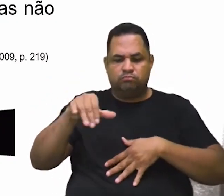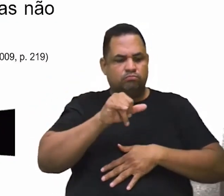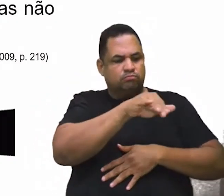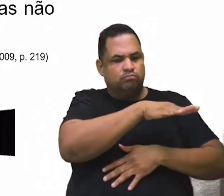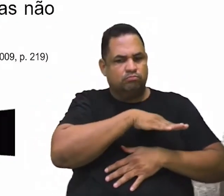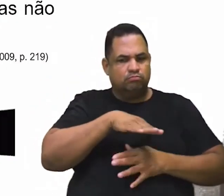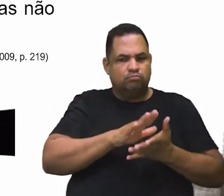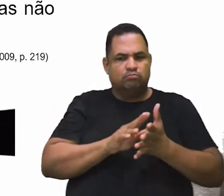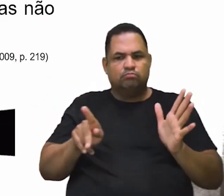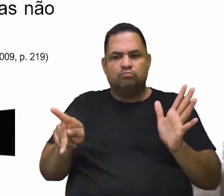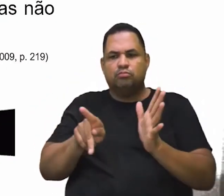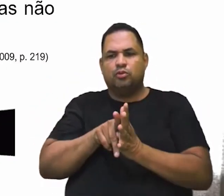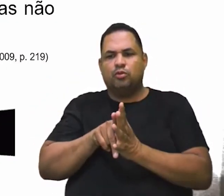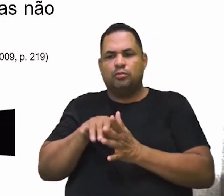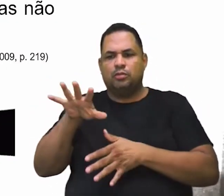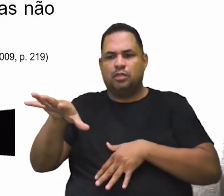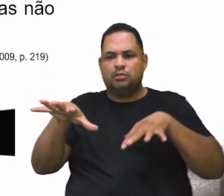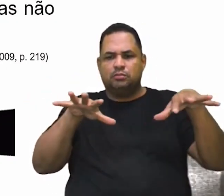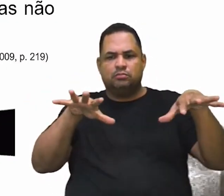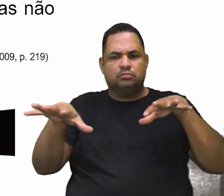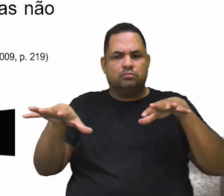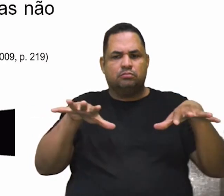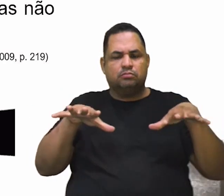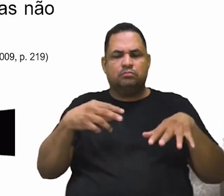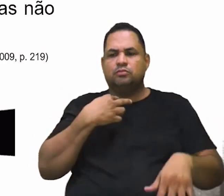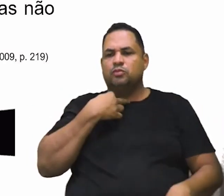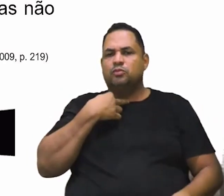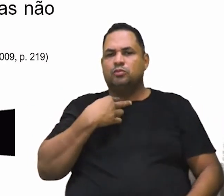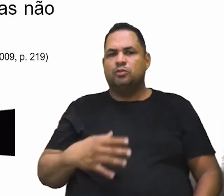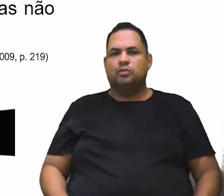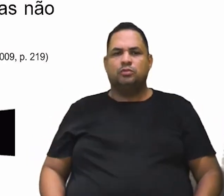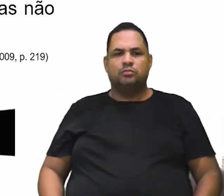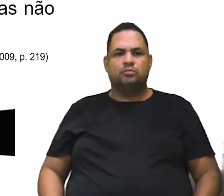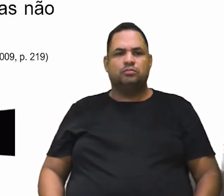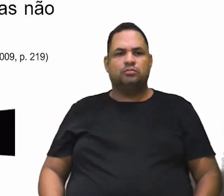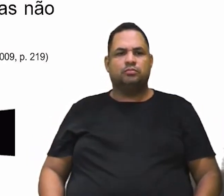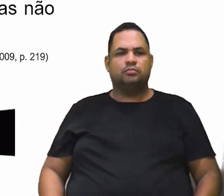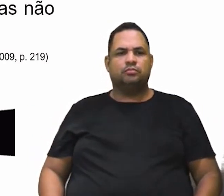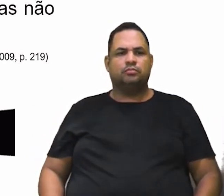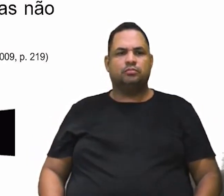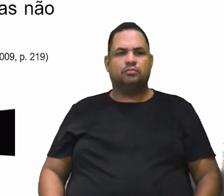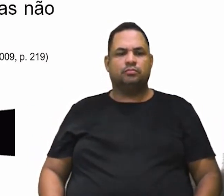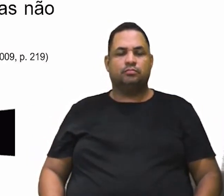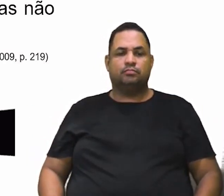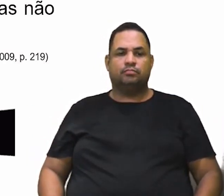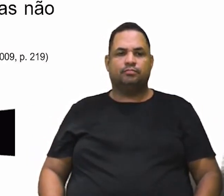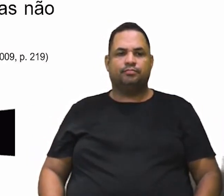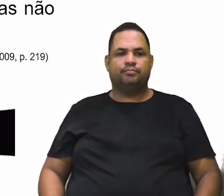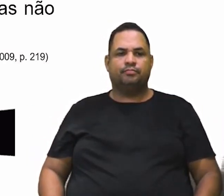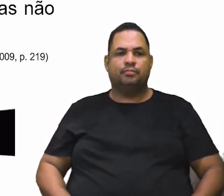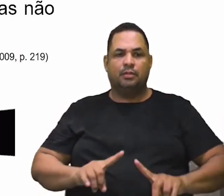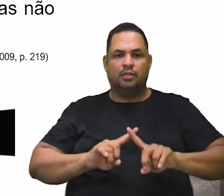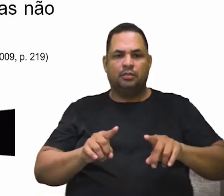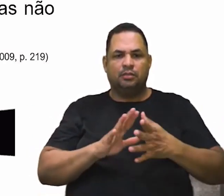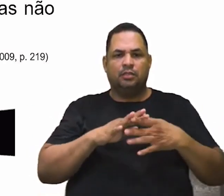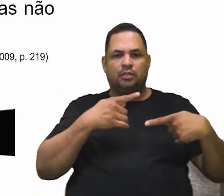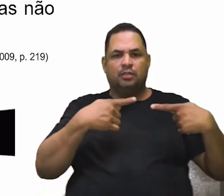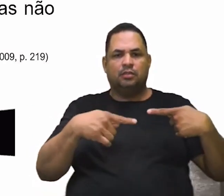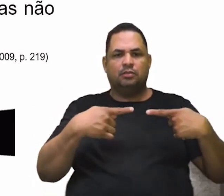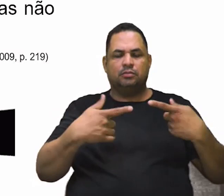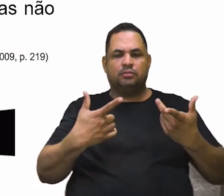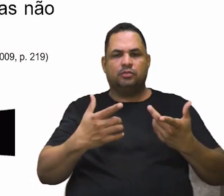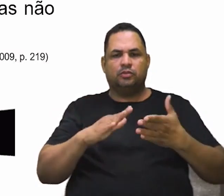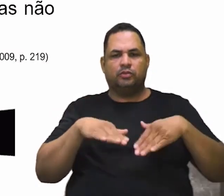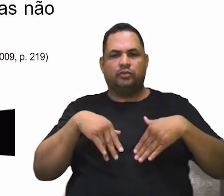seu campo específico. Ó, não pode ser misturada em si. Por exemplo, por um lado, a política,